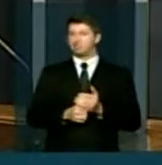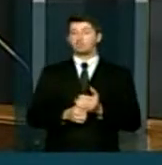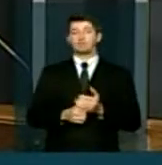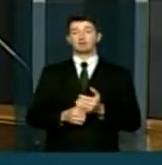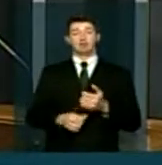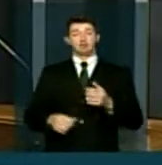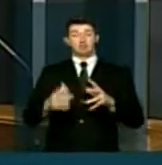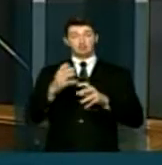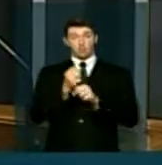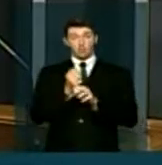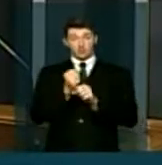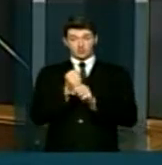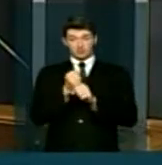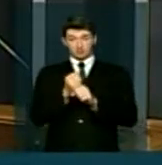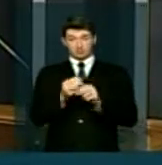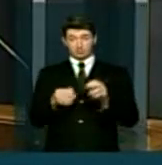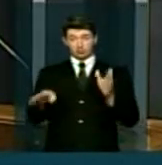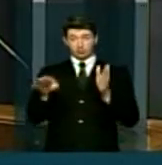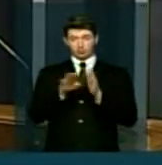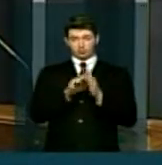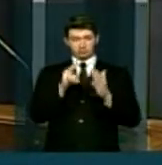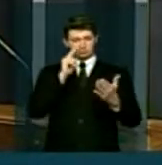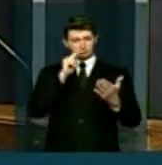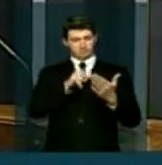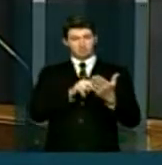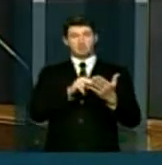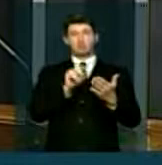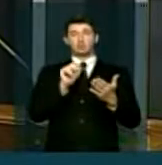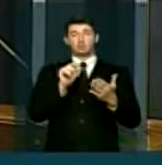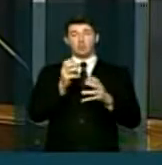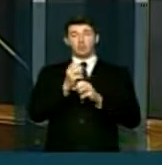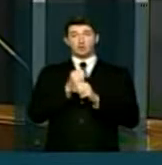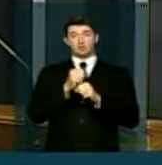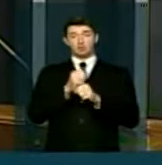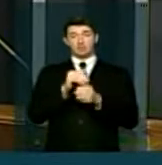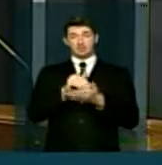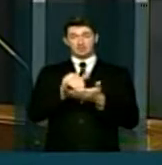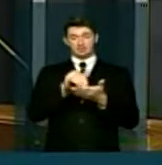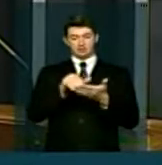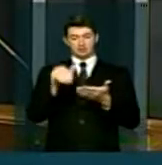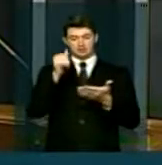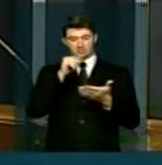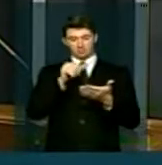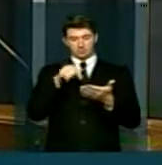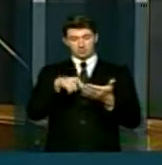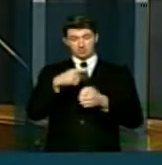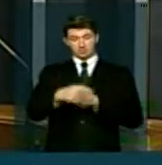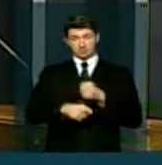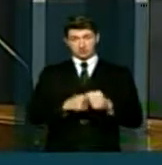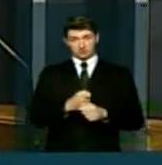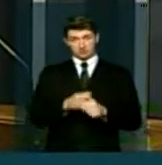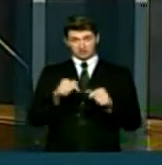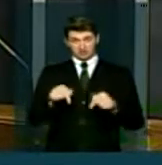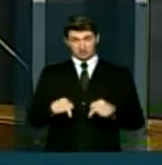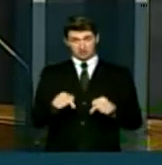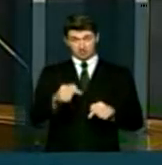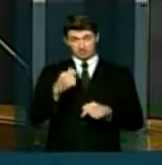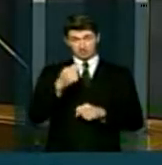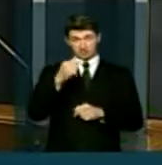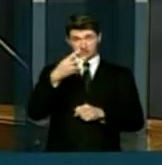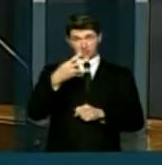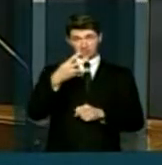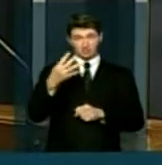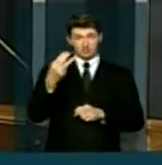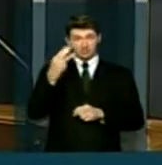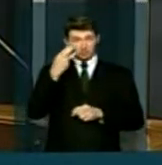peça orçamentária que nos chegou reduz do orçamento que foi deste ano de 2012, de R